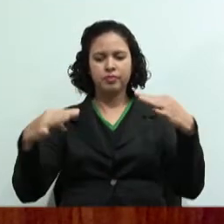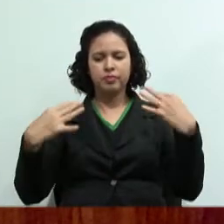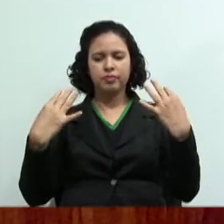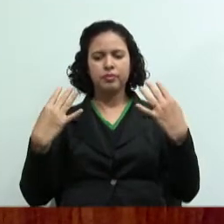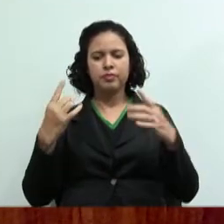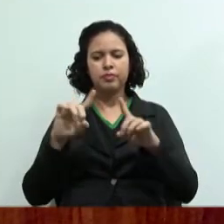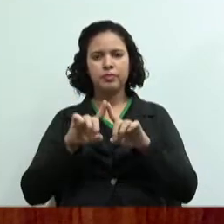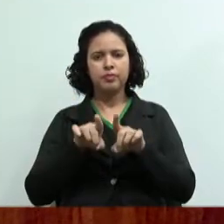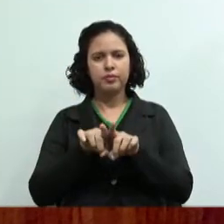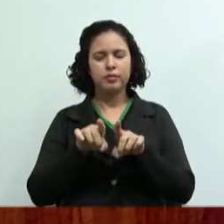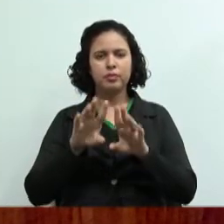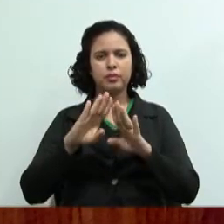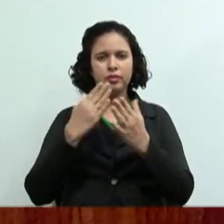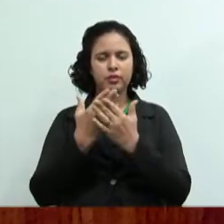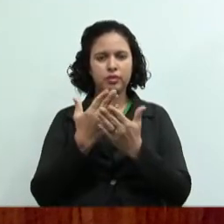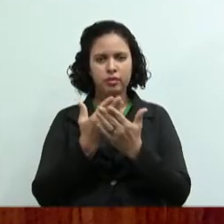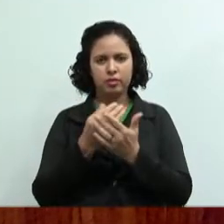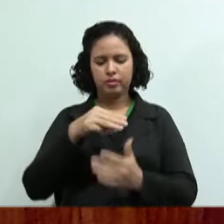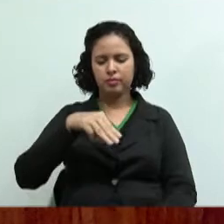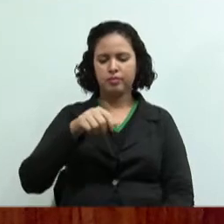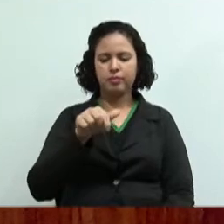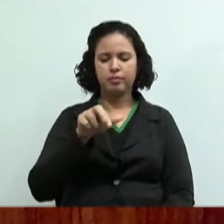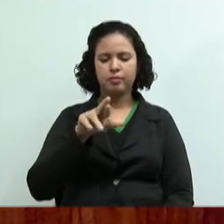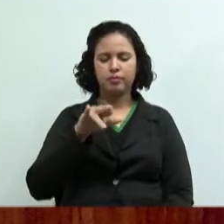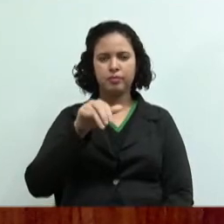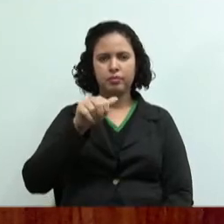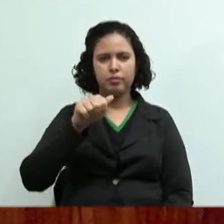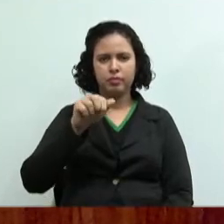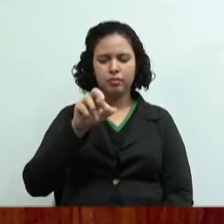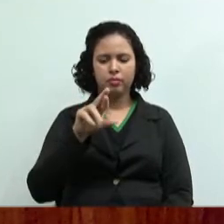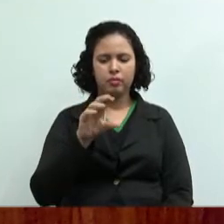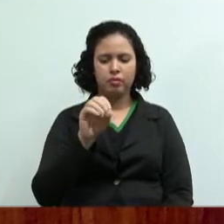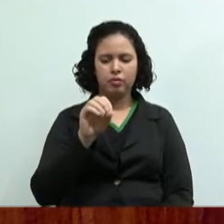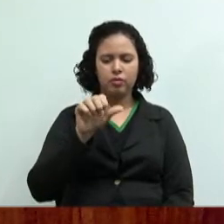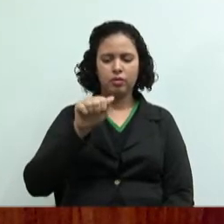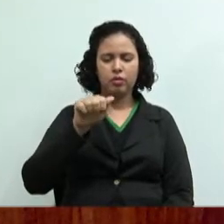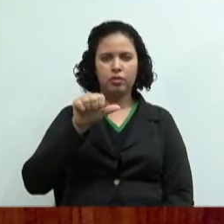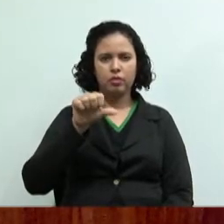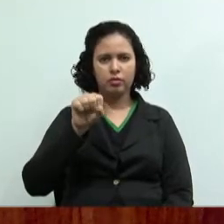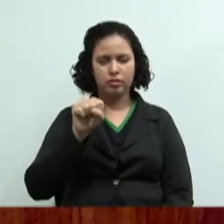Escola Maria Rosa, da professora Vera. Tá certo?